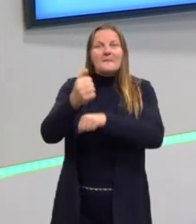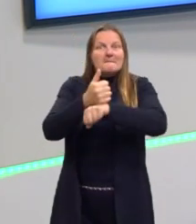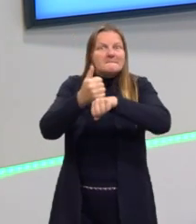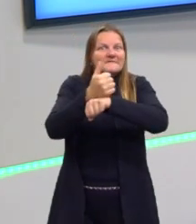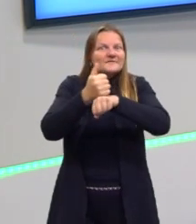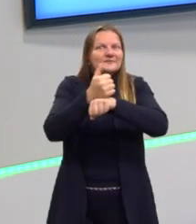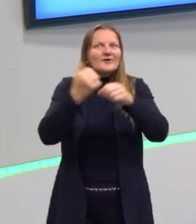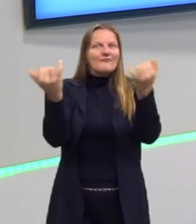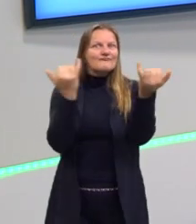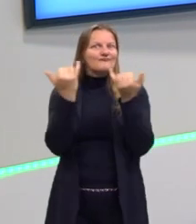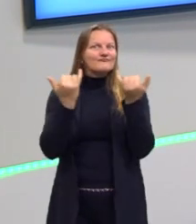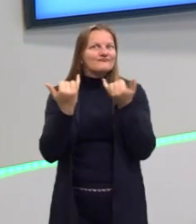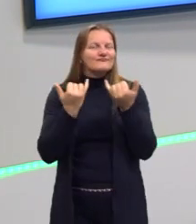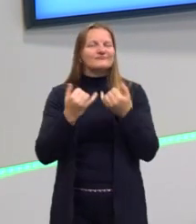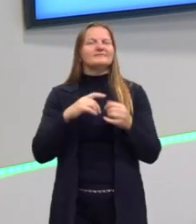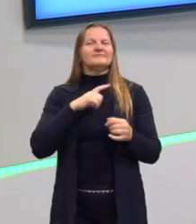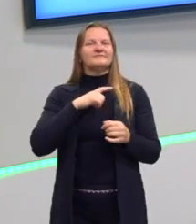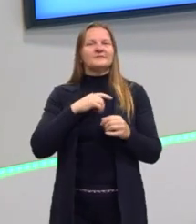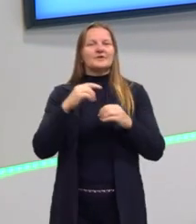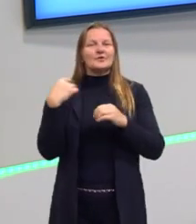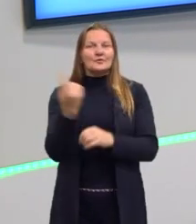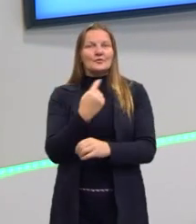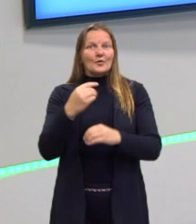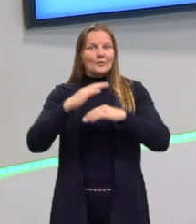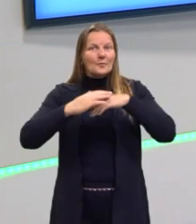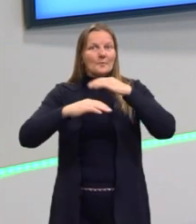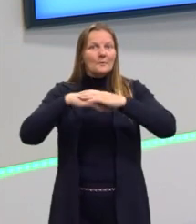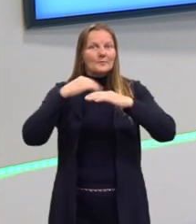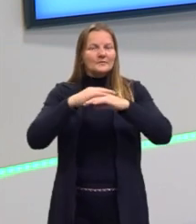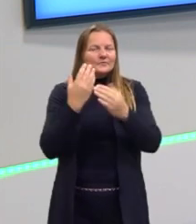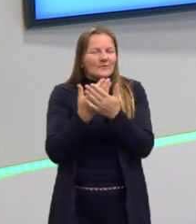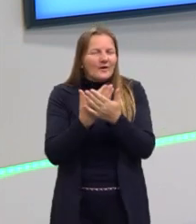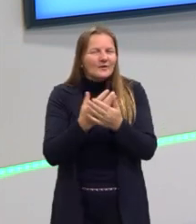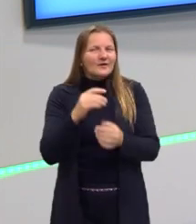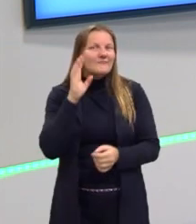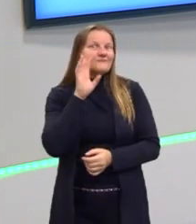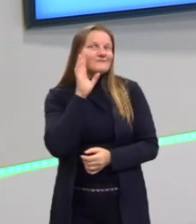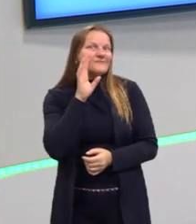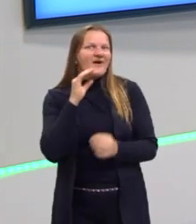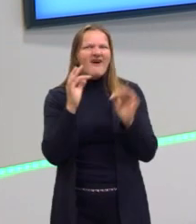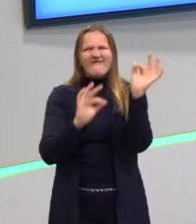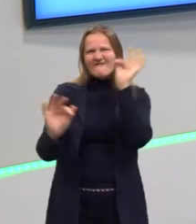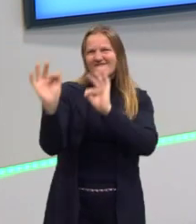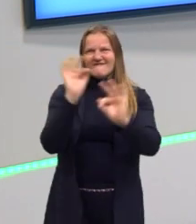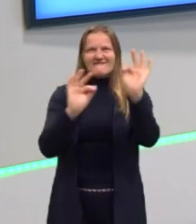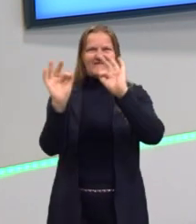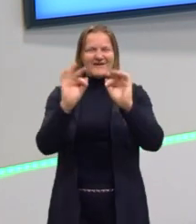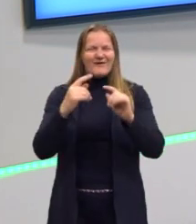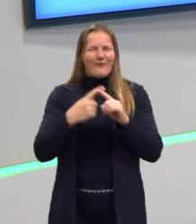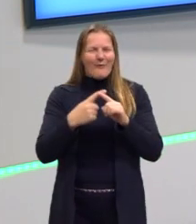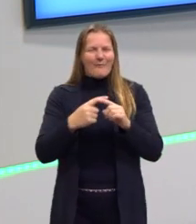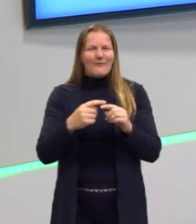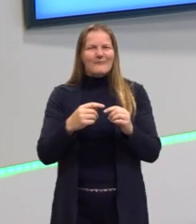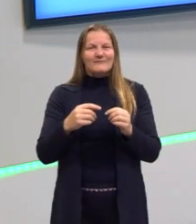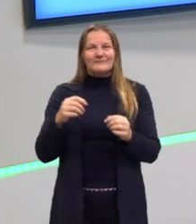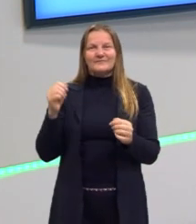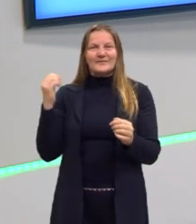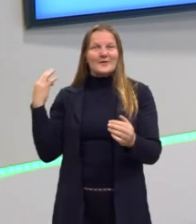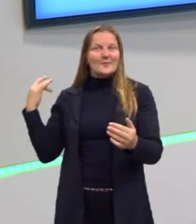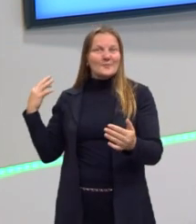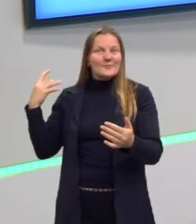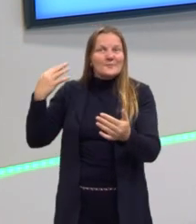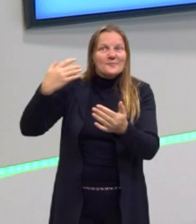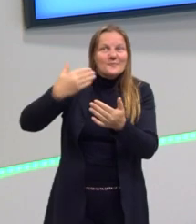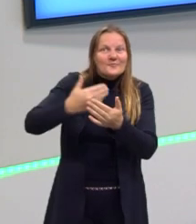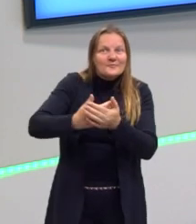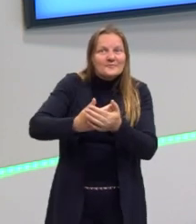Quando eu estava montando essa aula, eu pensei assim, nossa, olha que bacana. A gente fala sobre bagagem cultural, as questões do Enem